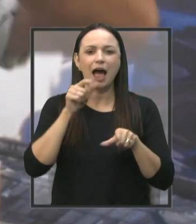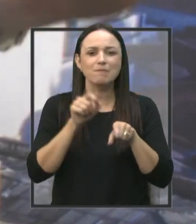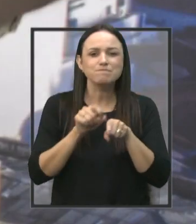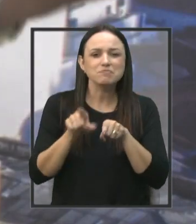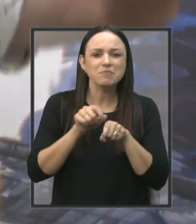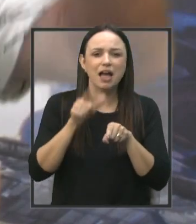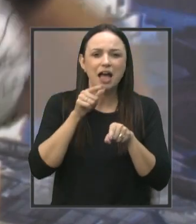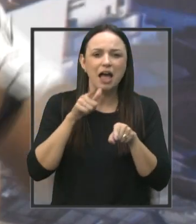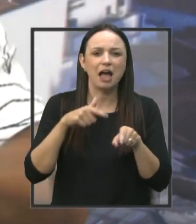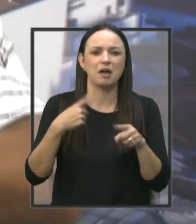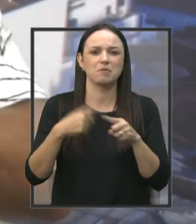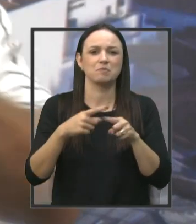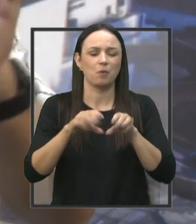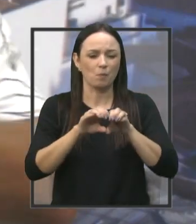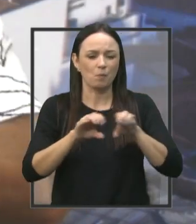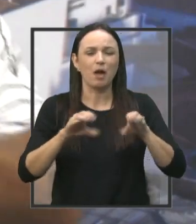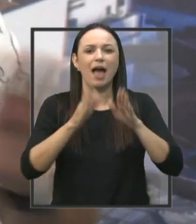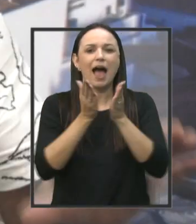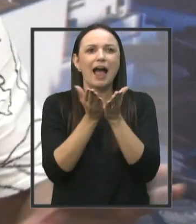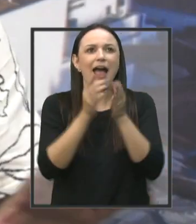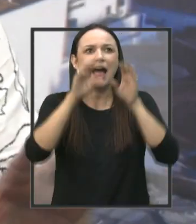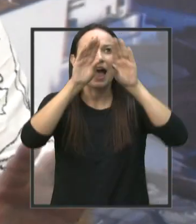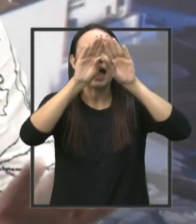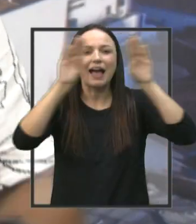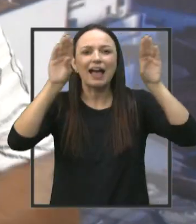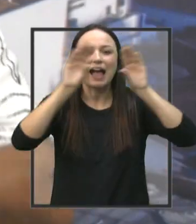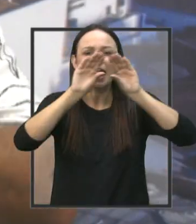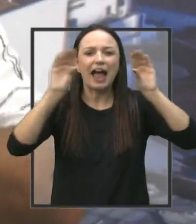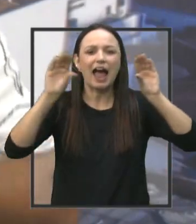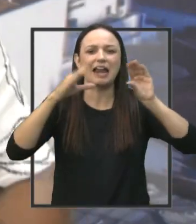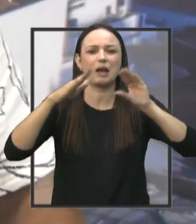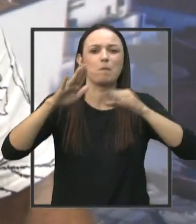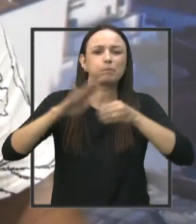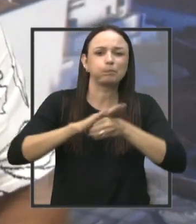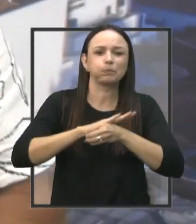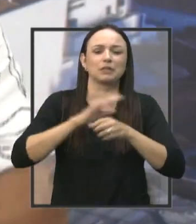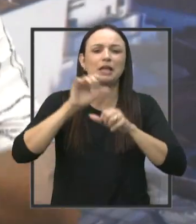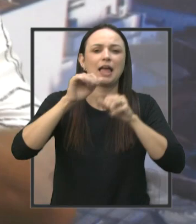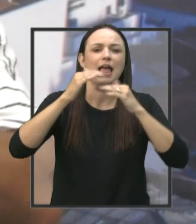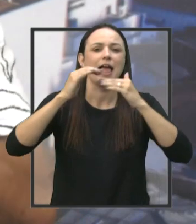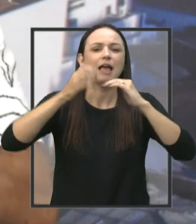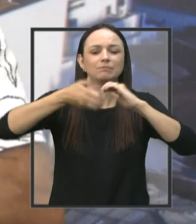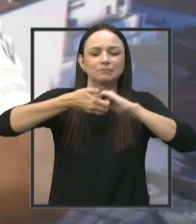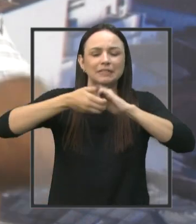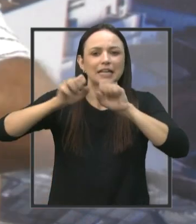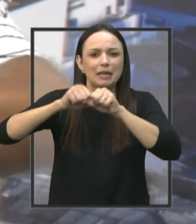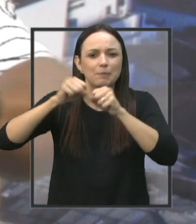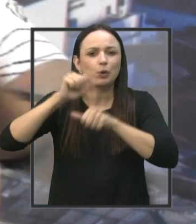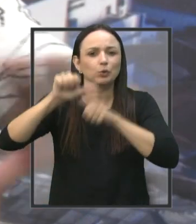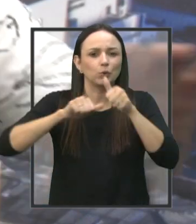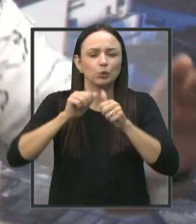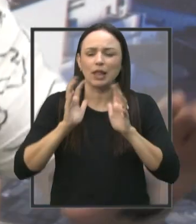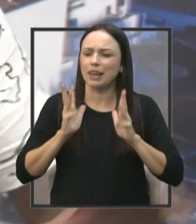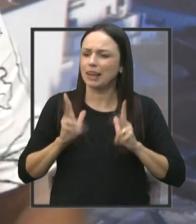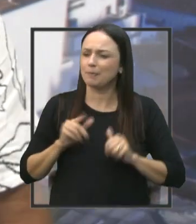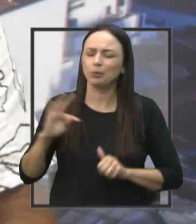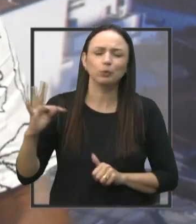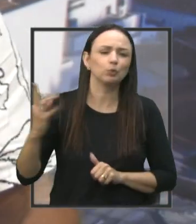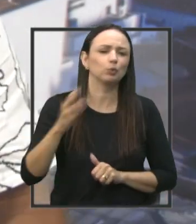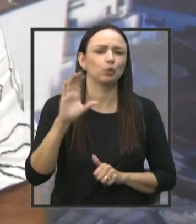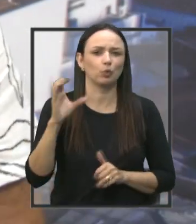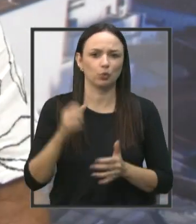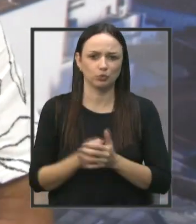estavam tupindo todas as calhas, já já resolveu o problema ontem, as telhas quebradas trocaram todas, esse pronto, essa tá limpando todo o clube